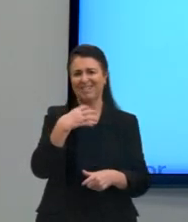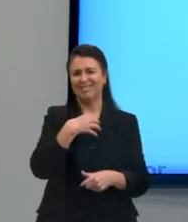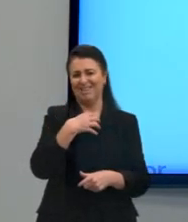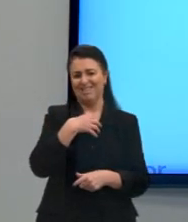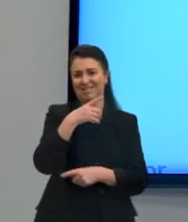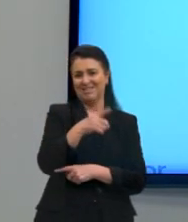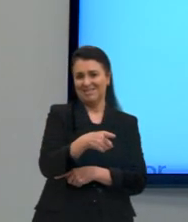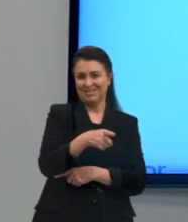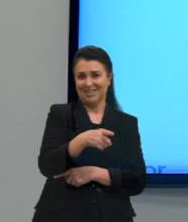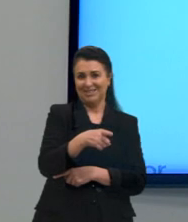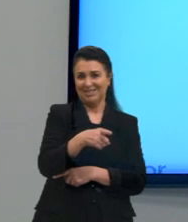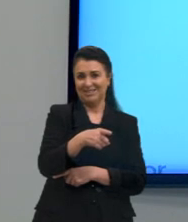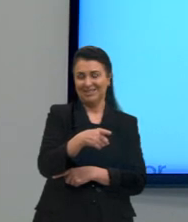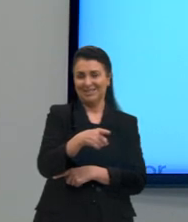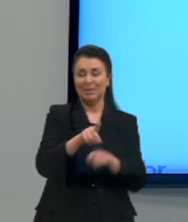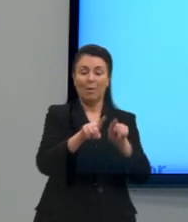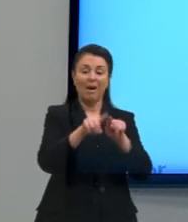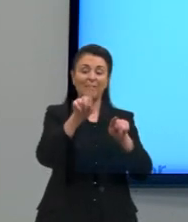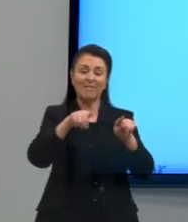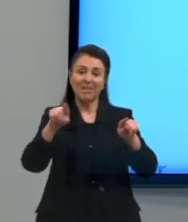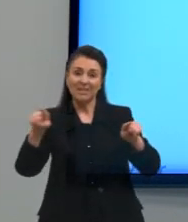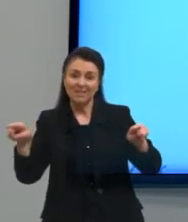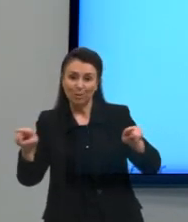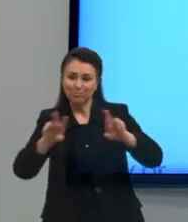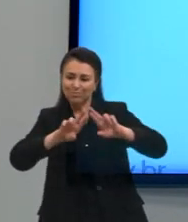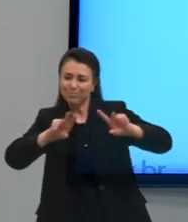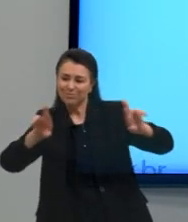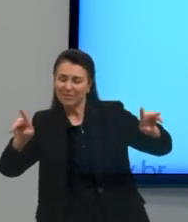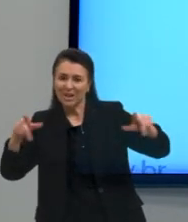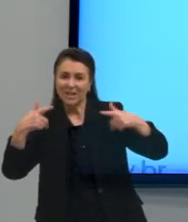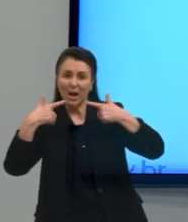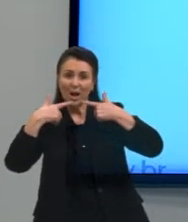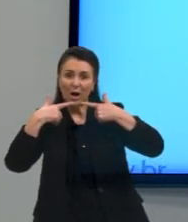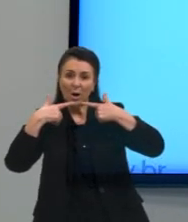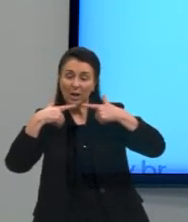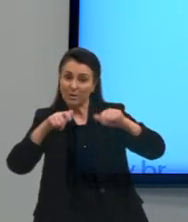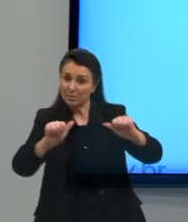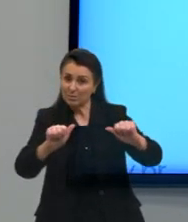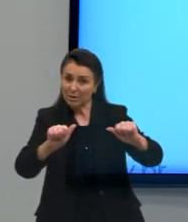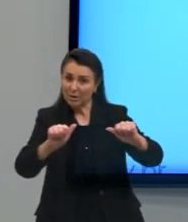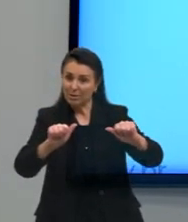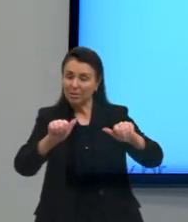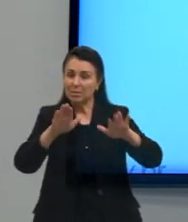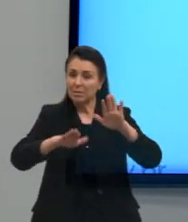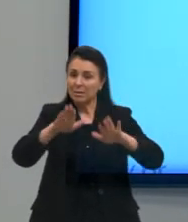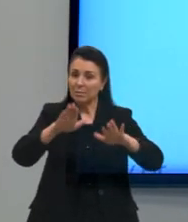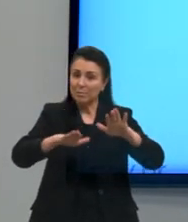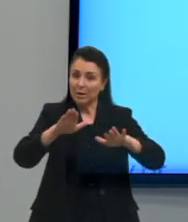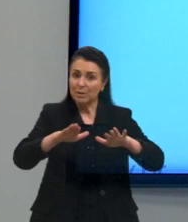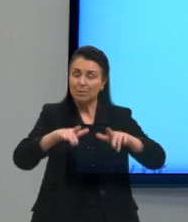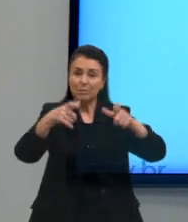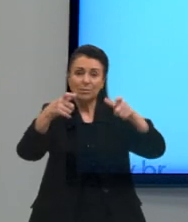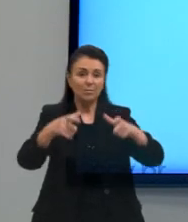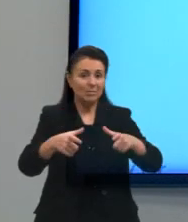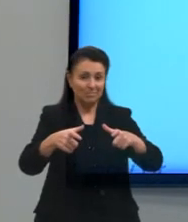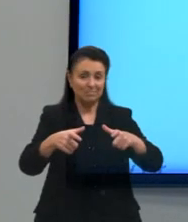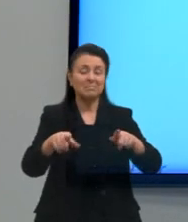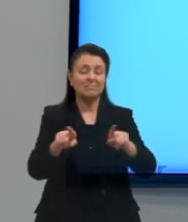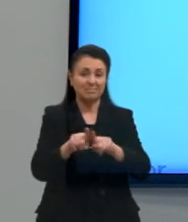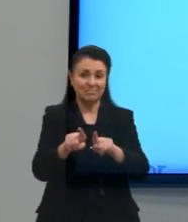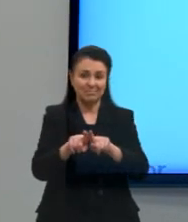Então a variação linguística, quando ela fala sobre essa questão situacional, vai refletir exatamente sobre essas questões.